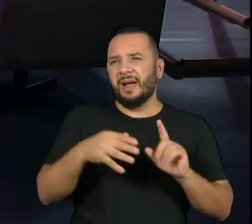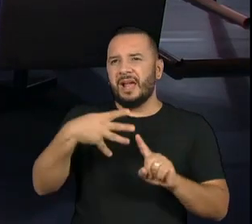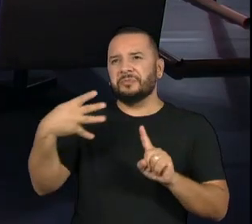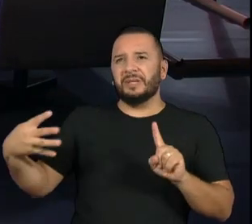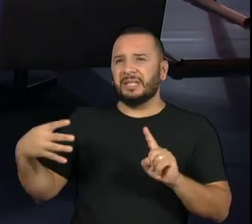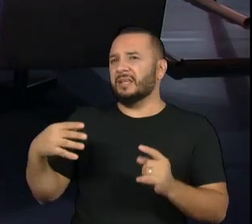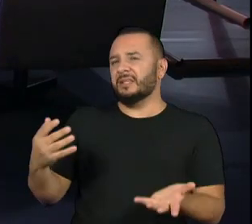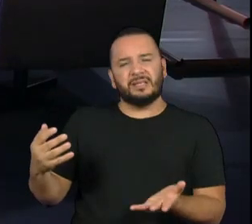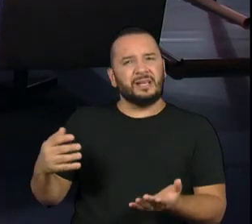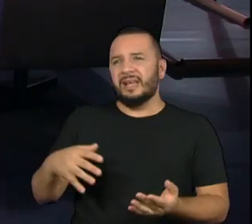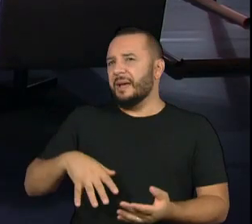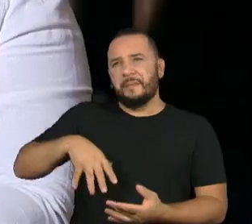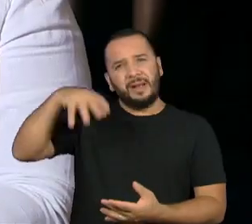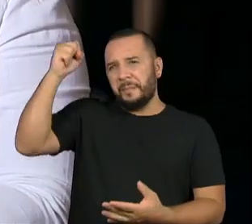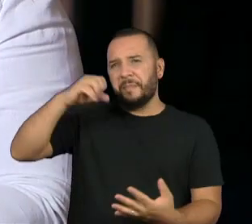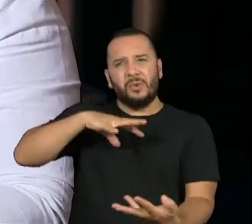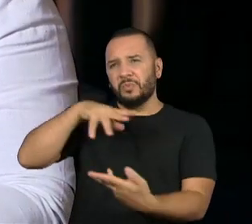mundo.